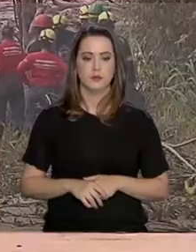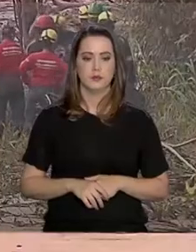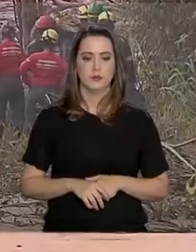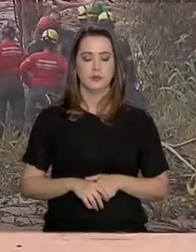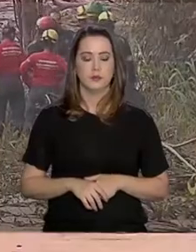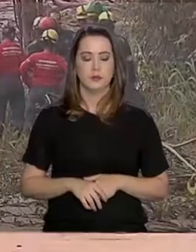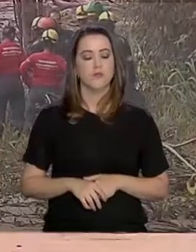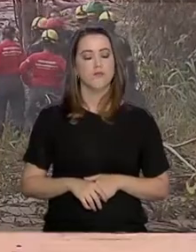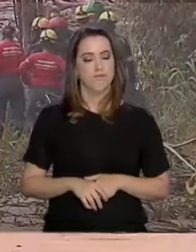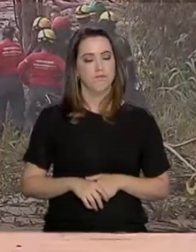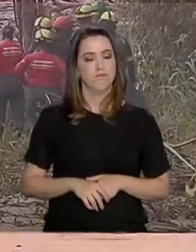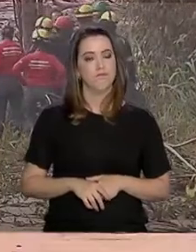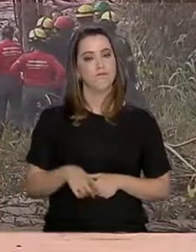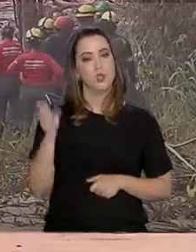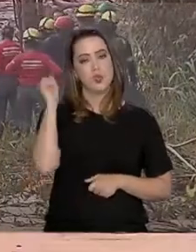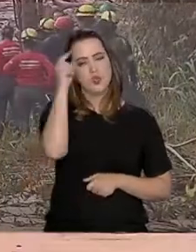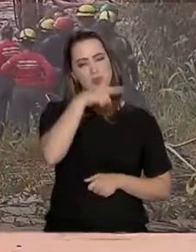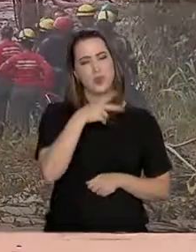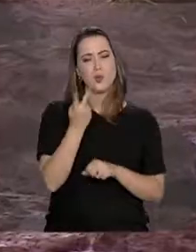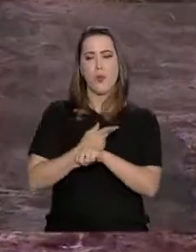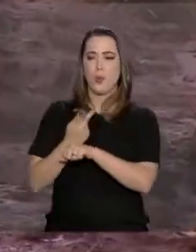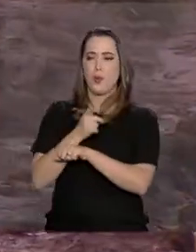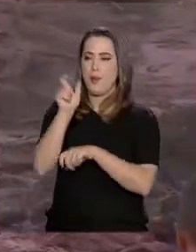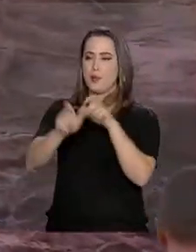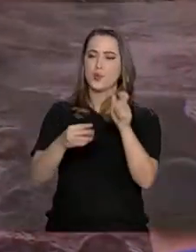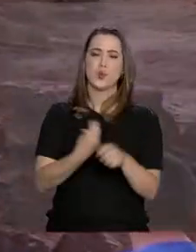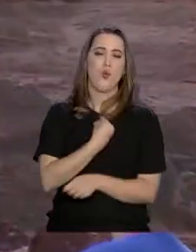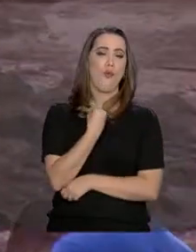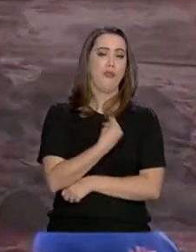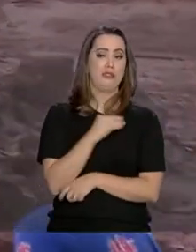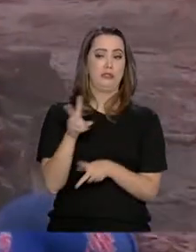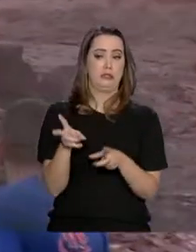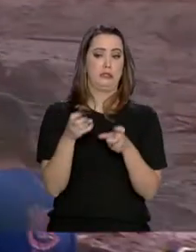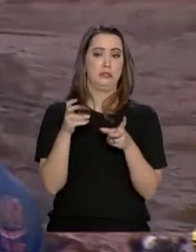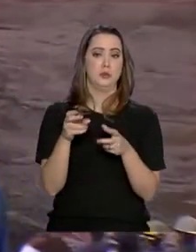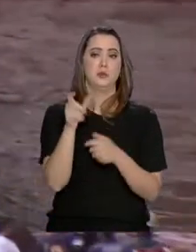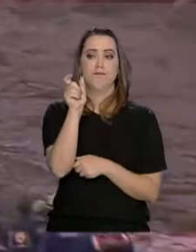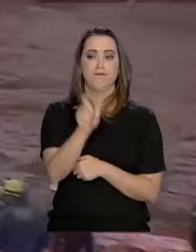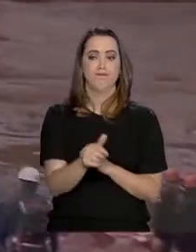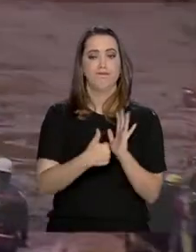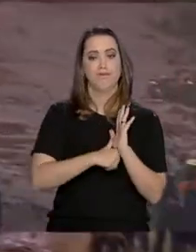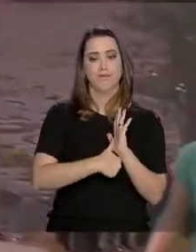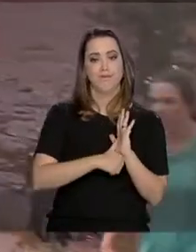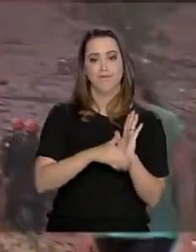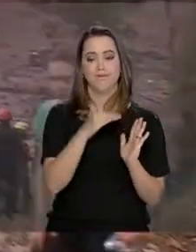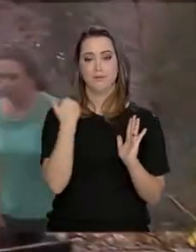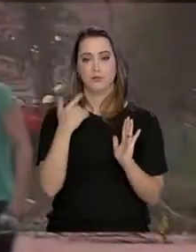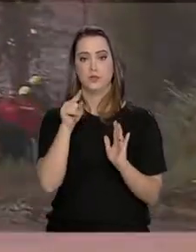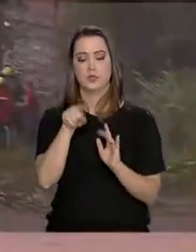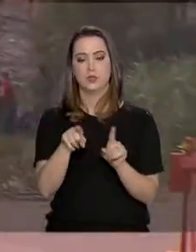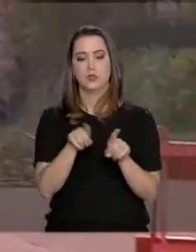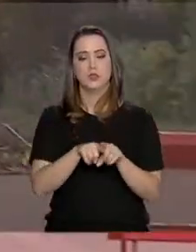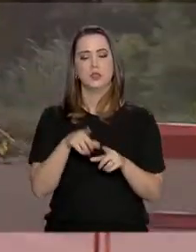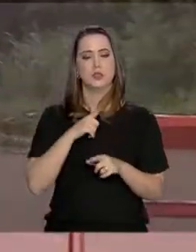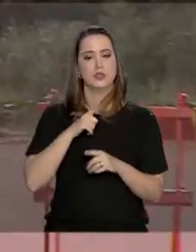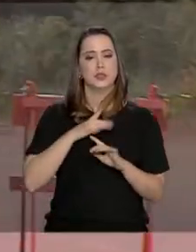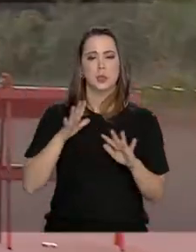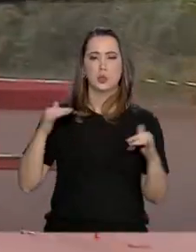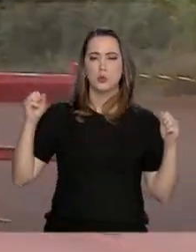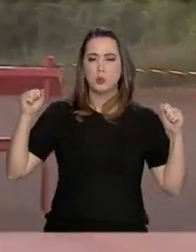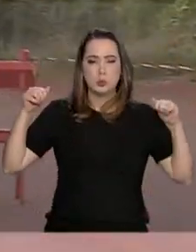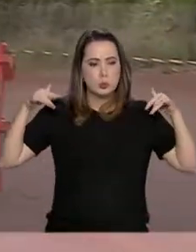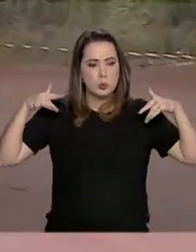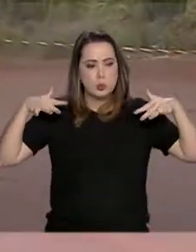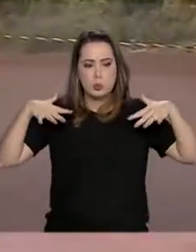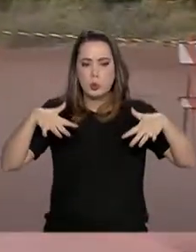A difícil tarefa de buscar sobreviventes e identificar vítimas da tragédia em Brumadinho, Minas Gerais, tem mobilizado